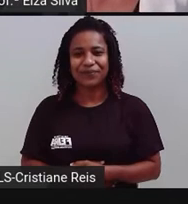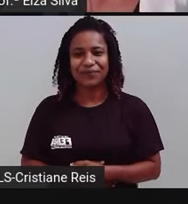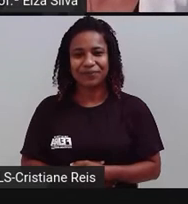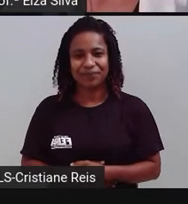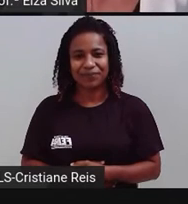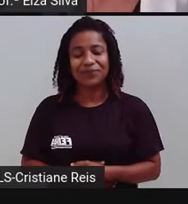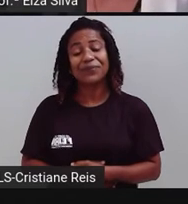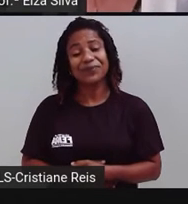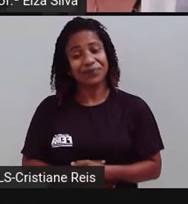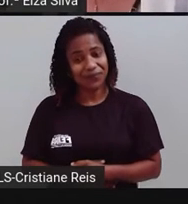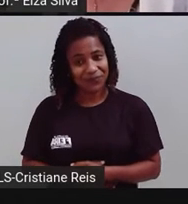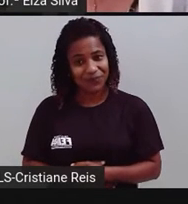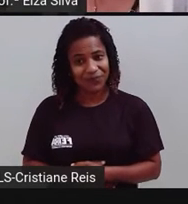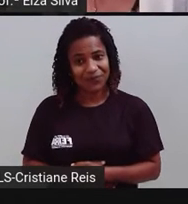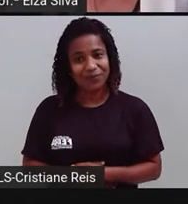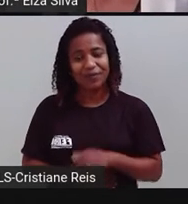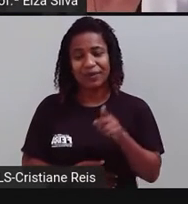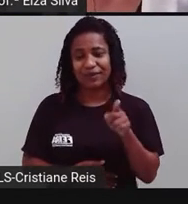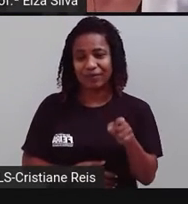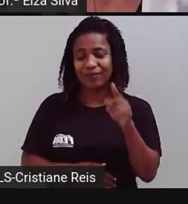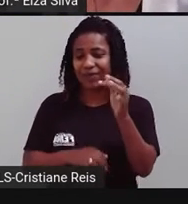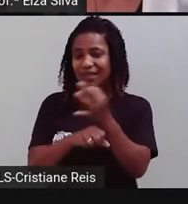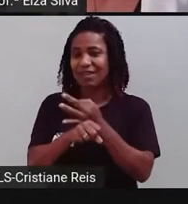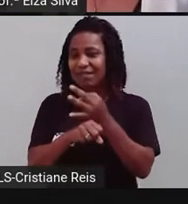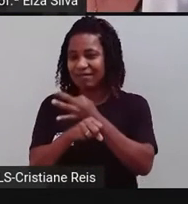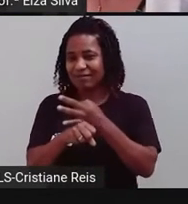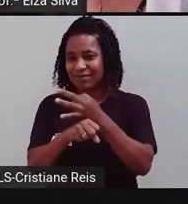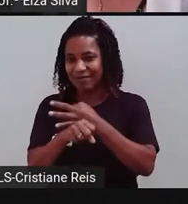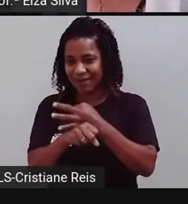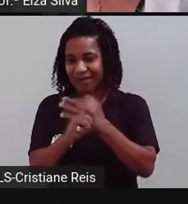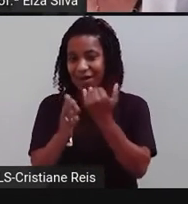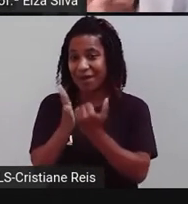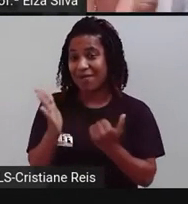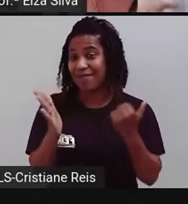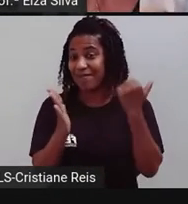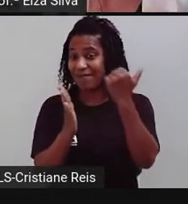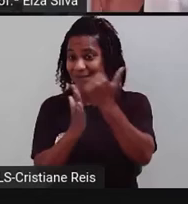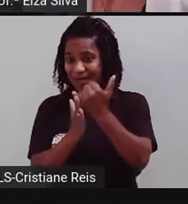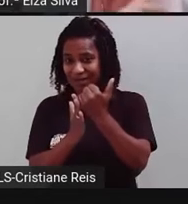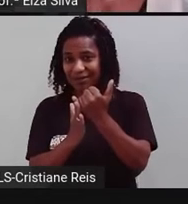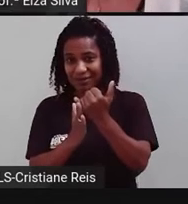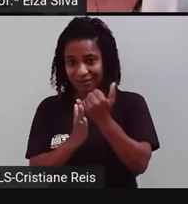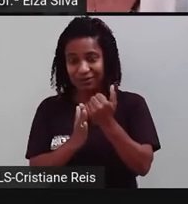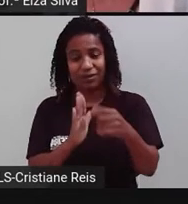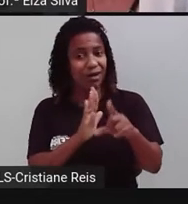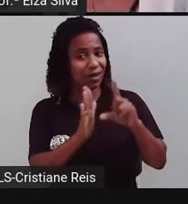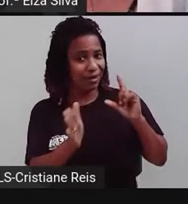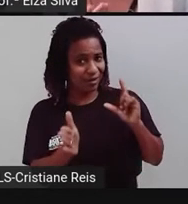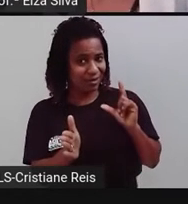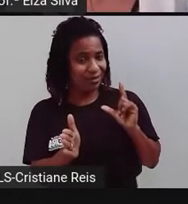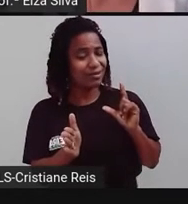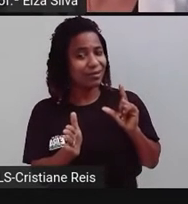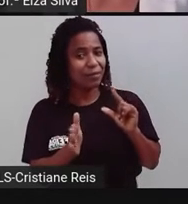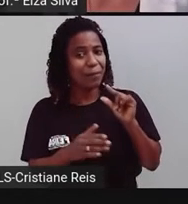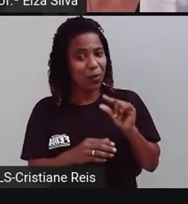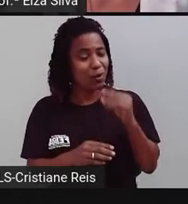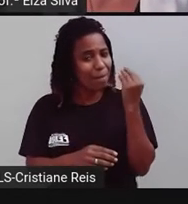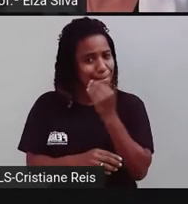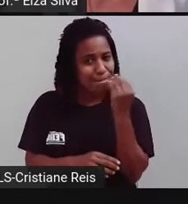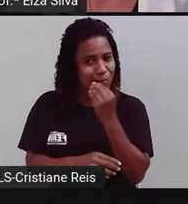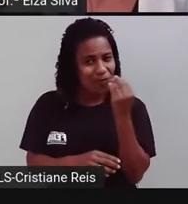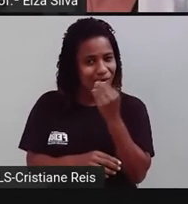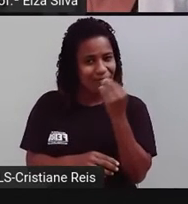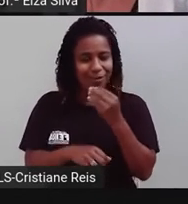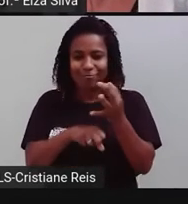on vacation? O que é que você vai fazer mais nas suas férias? Porque tudo que eu disse antes é pouco, né? A gente tem que aproveitar